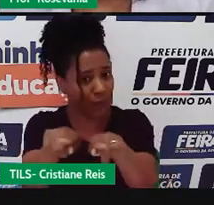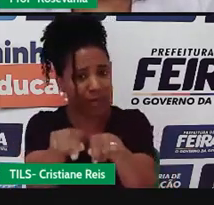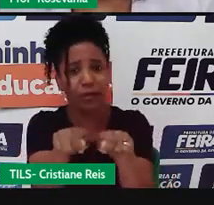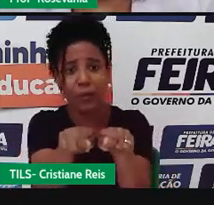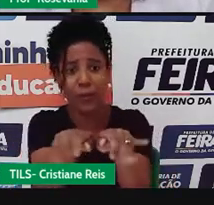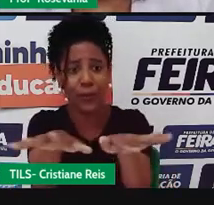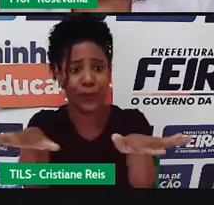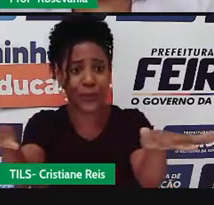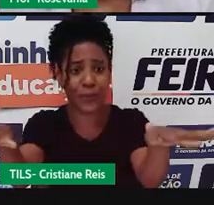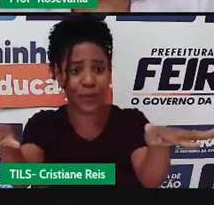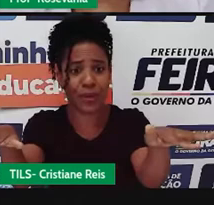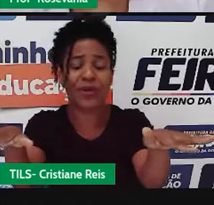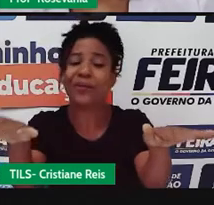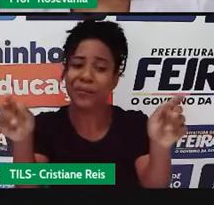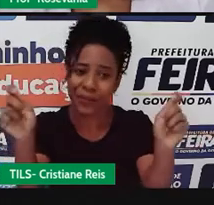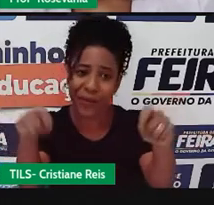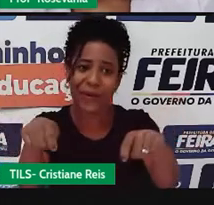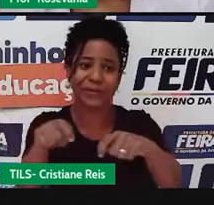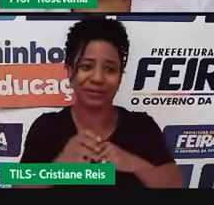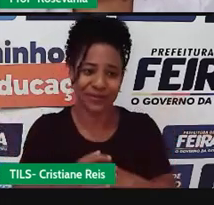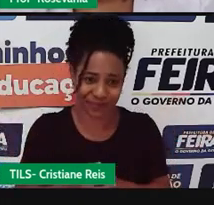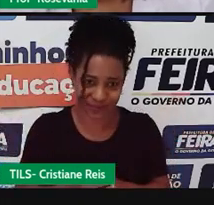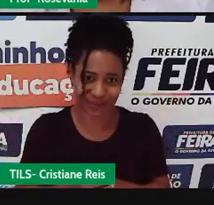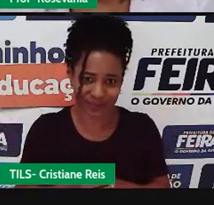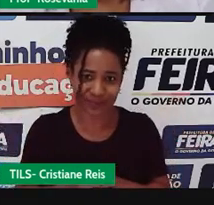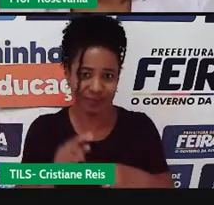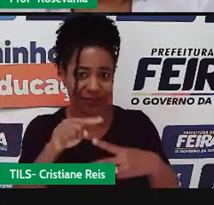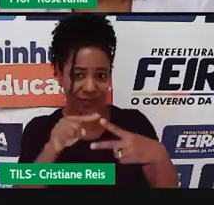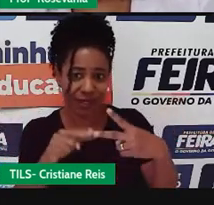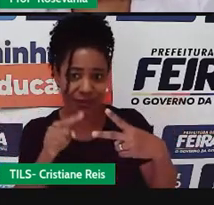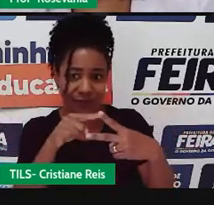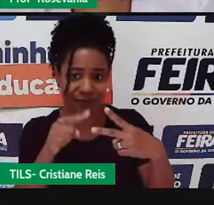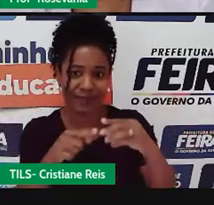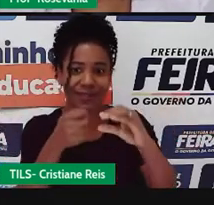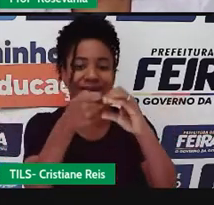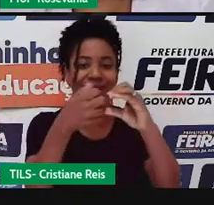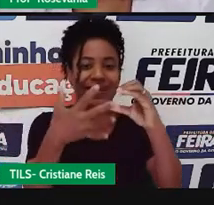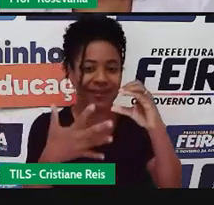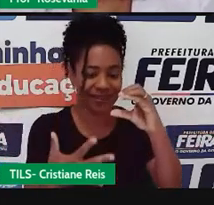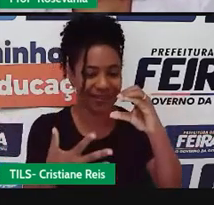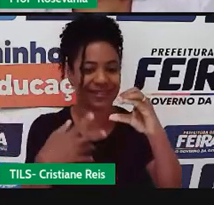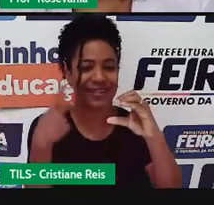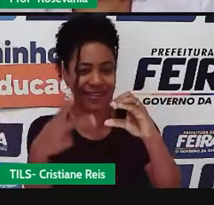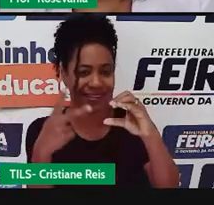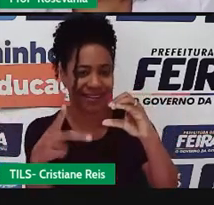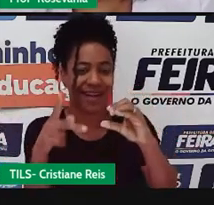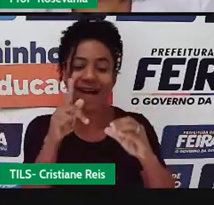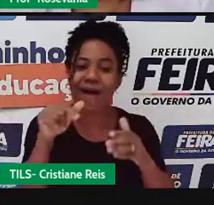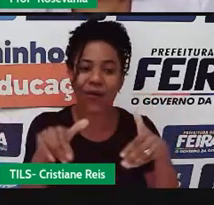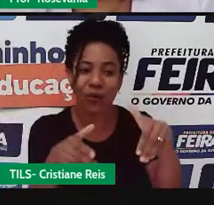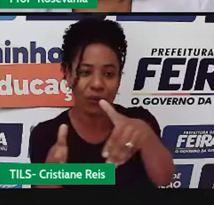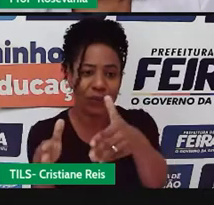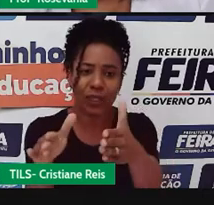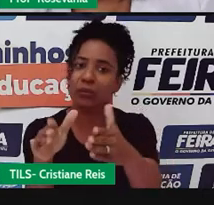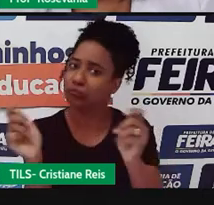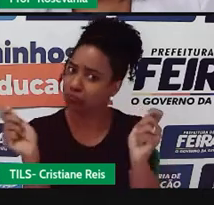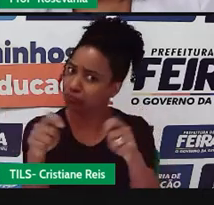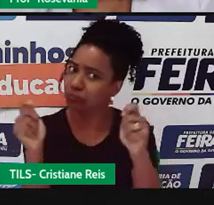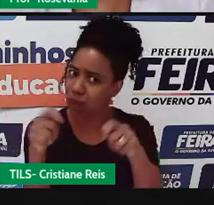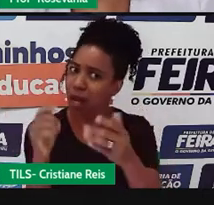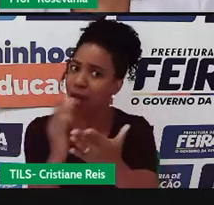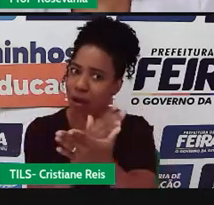E aí, consequentemente, você atribui essas duas características. Então você pode observar que ele tem a